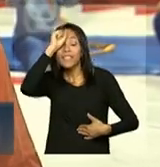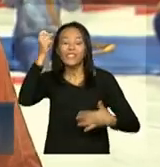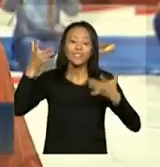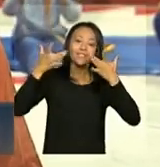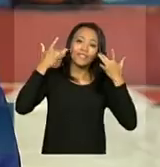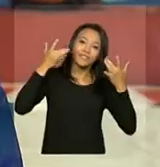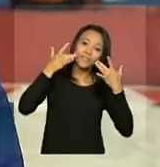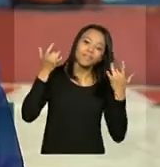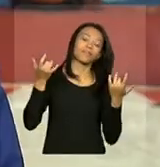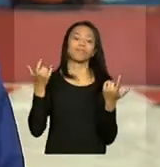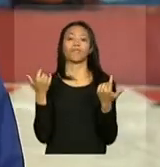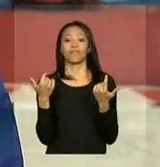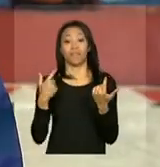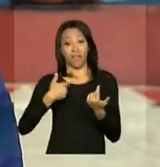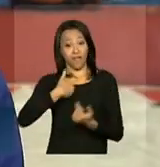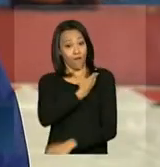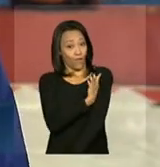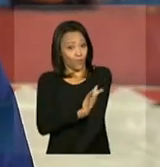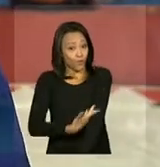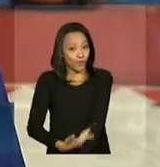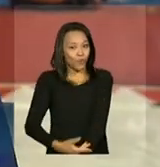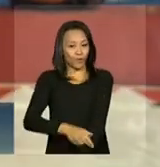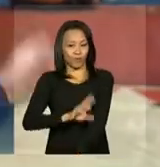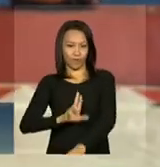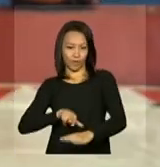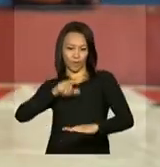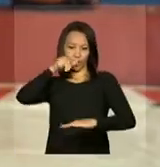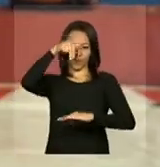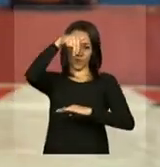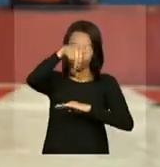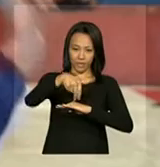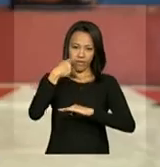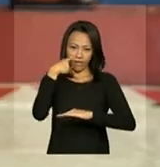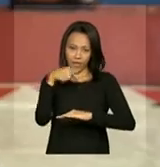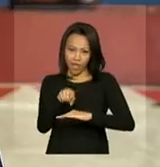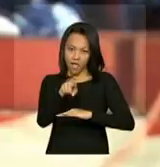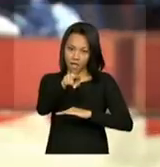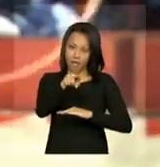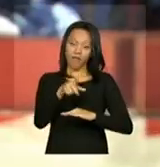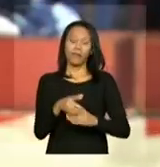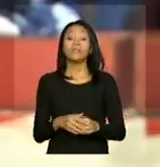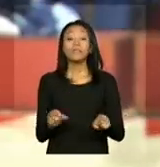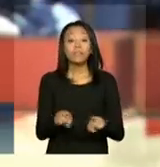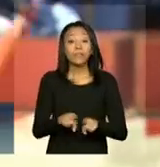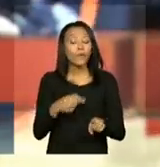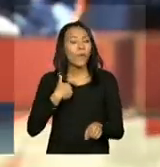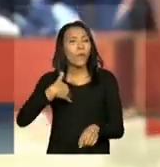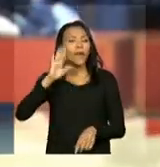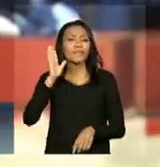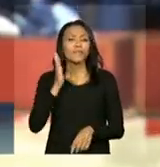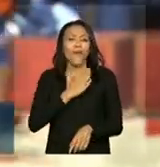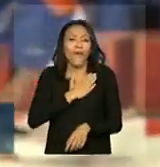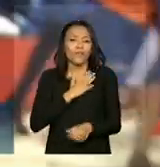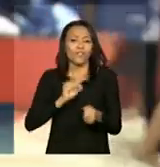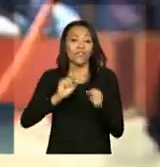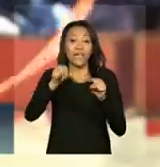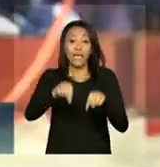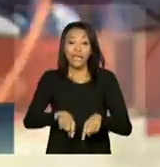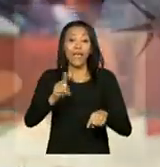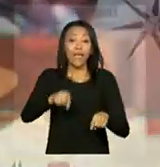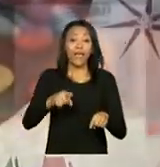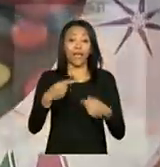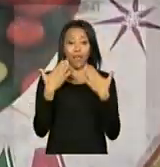sombra. Eu costumo subir na lira, que é esse fico do grande. O que eu mais gosto de fazer aqui no fico é a